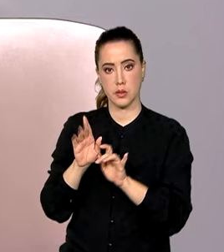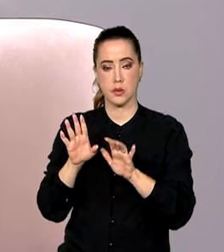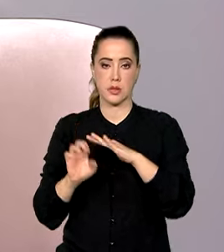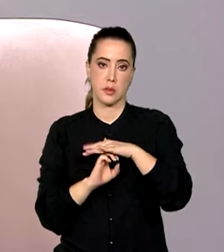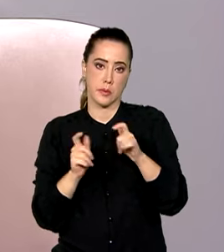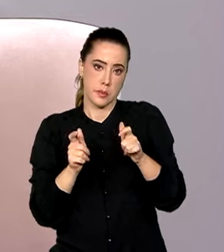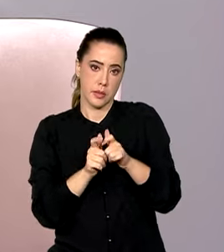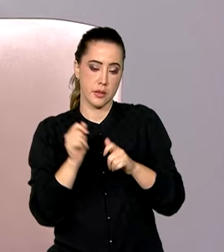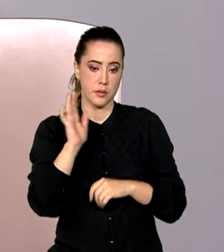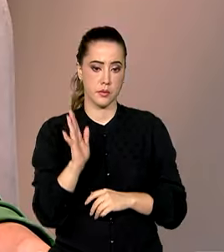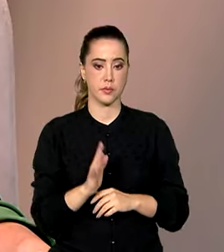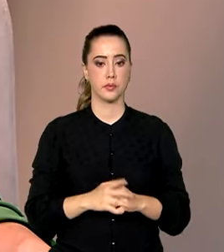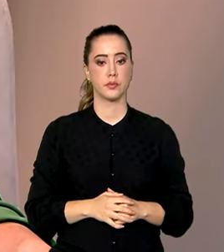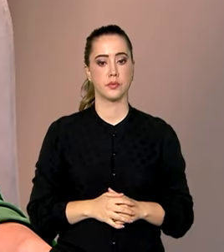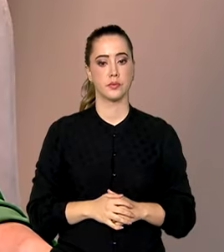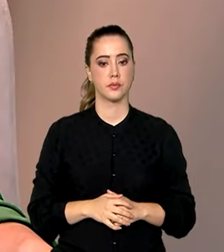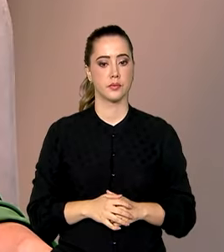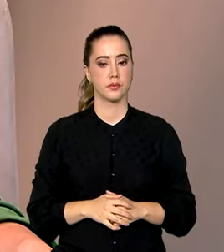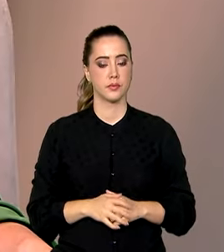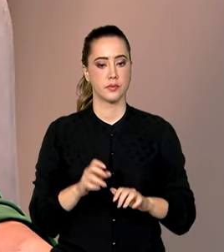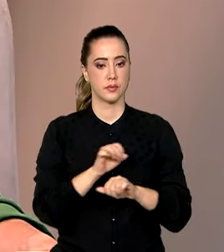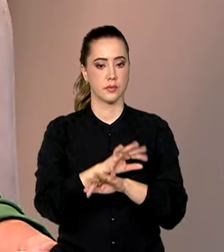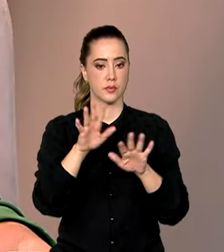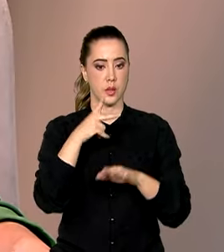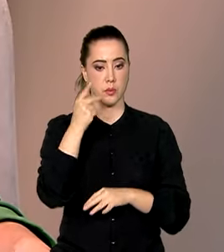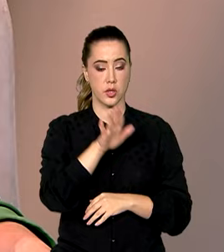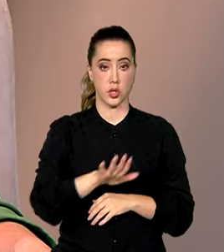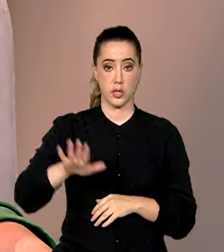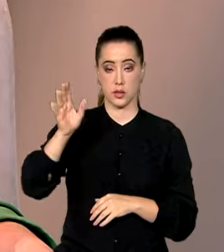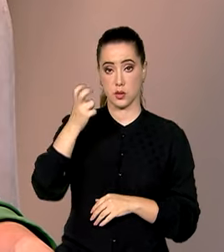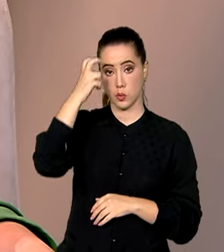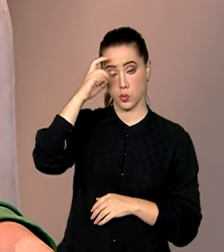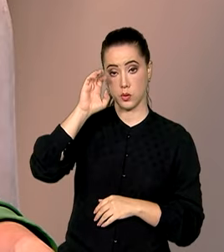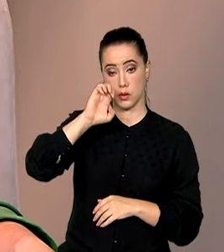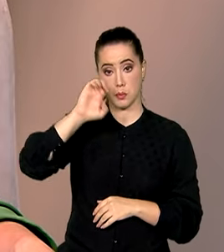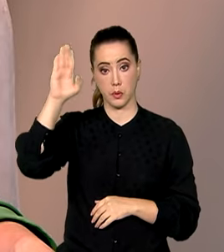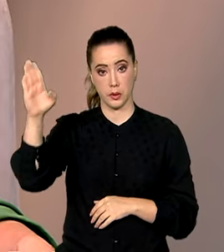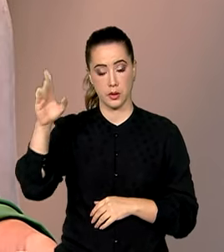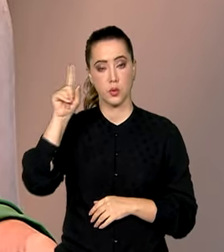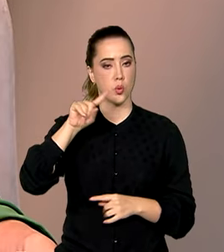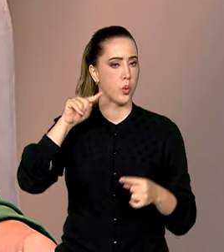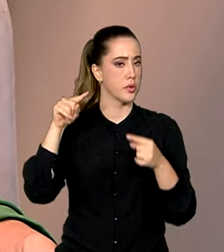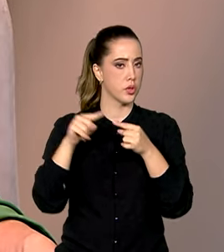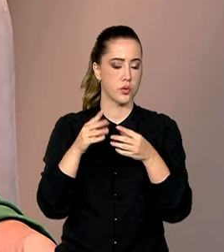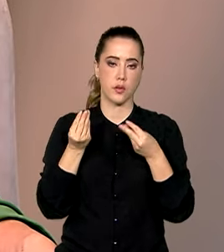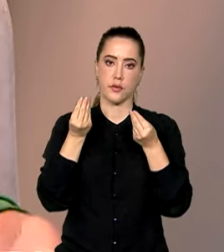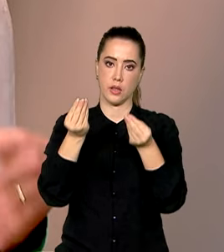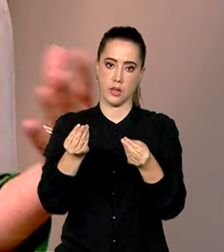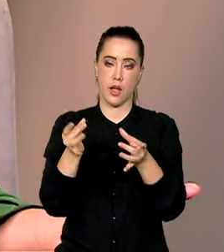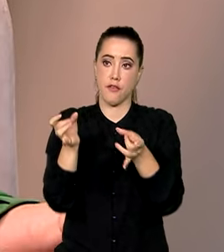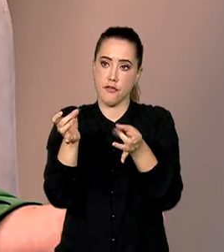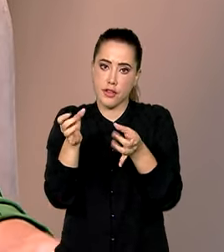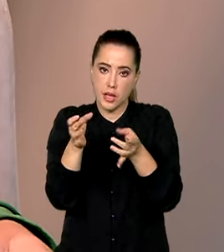pequenos empresários do Brasil. Claro, a Política Nacional da Cultura Exportadora tem o objetivo de levar o Comércio Exterior